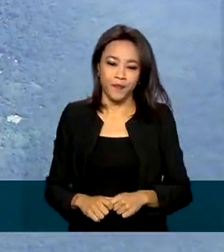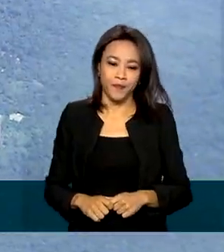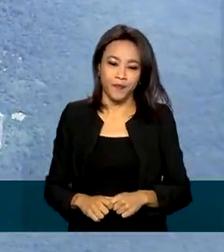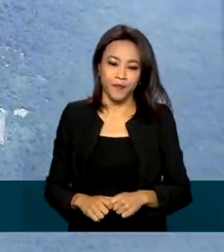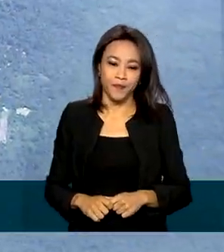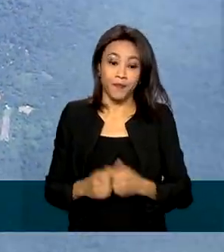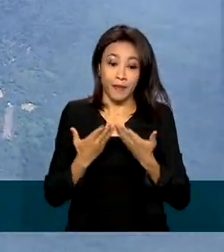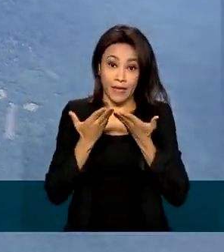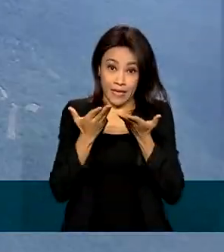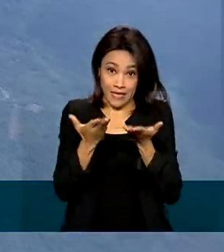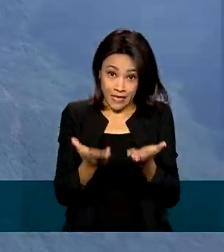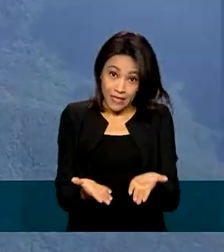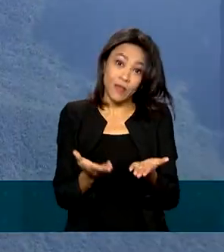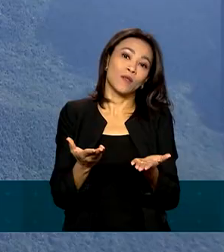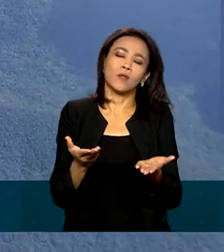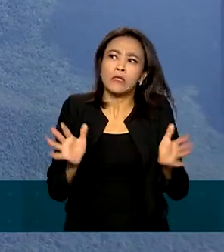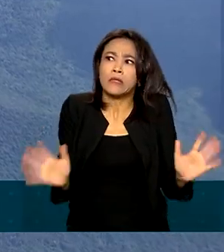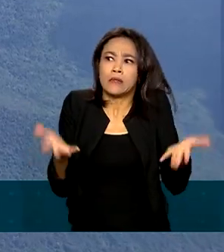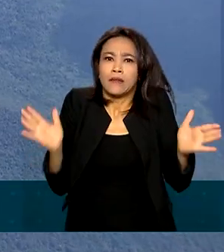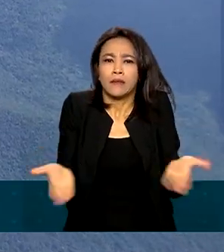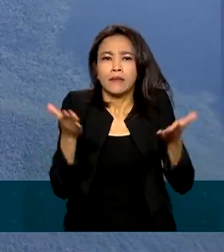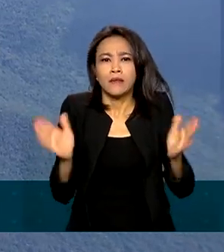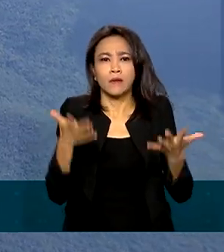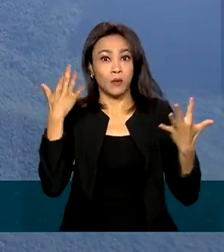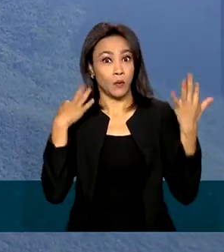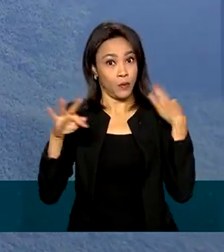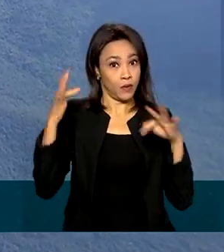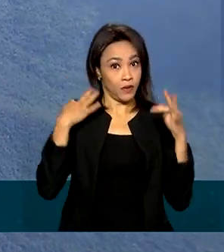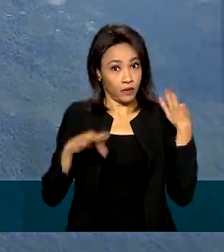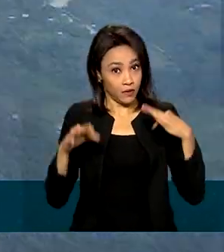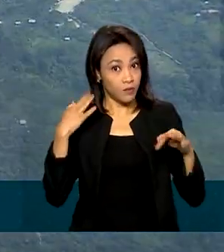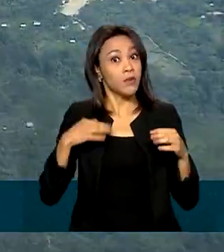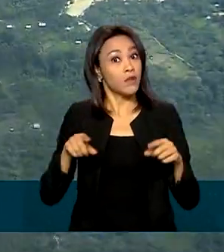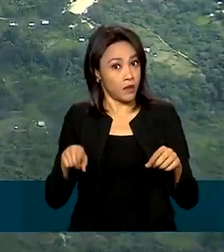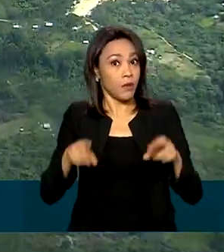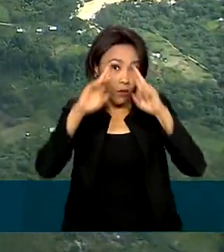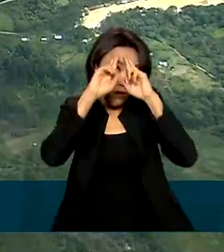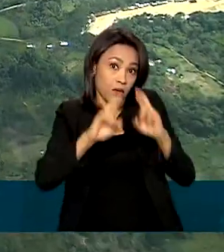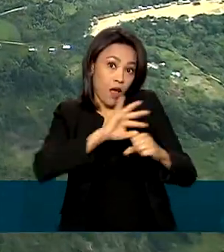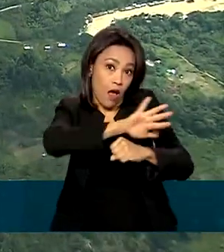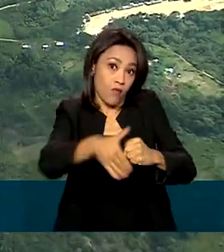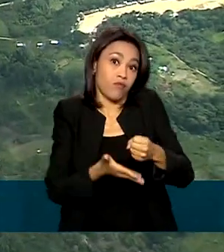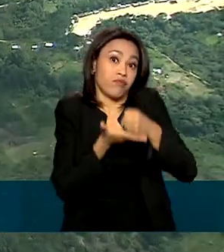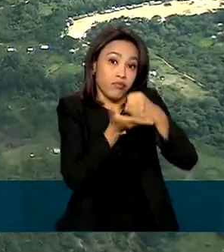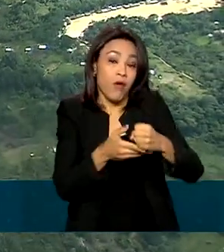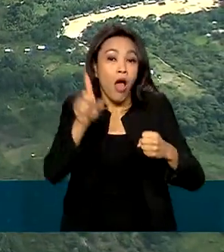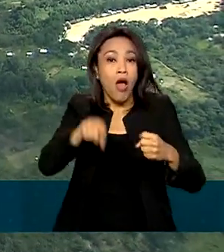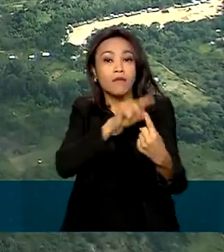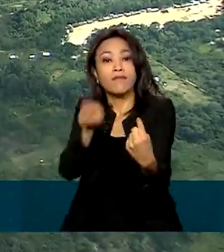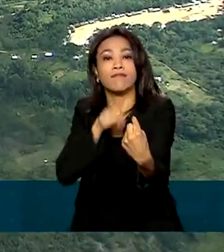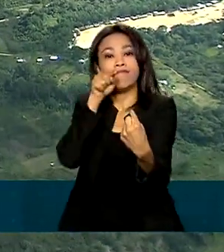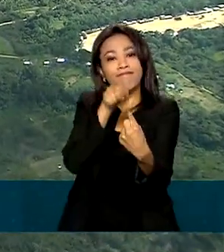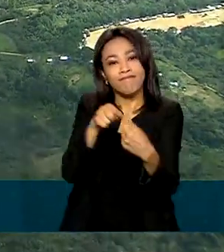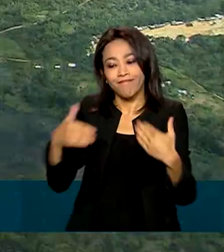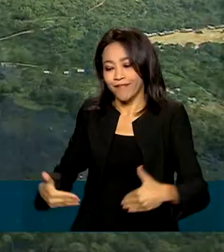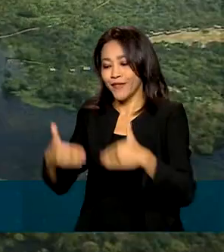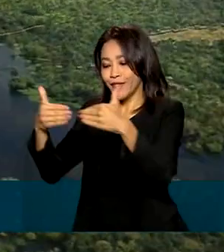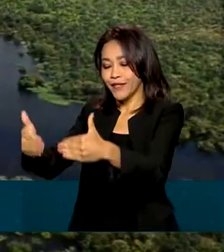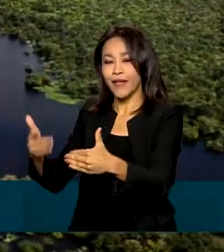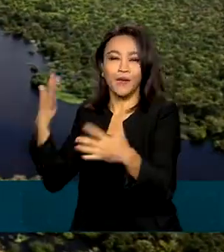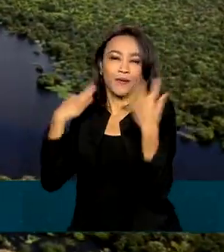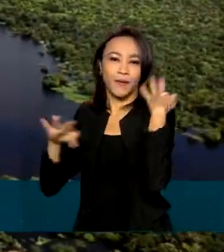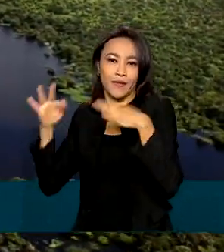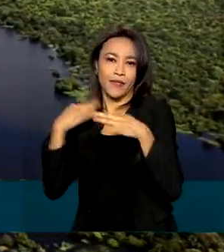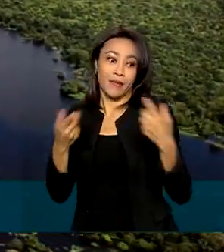E fortalecer a atividade turística na região, com sustentabilidade, é uma das metas do Ministério do Turismo, em